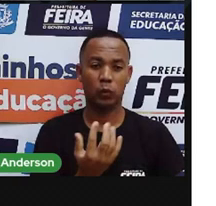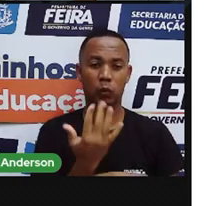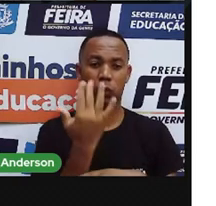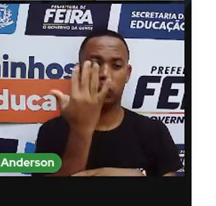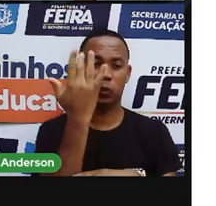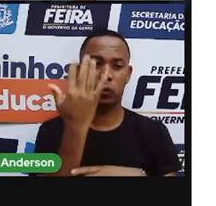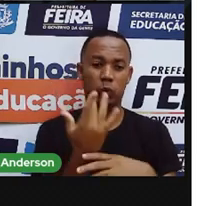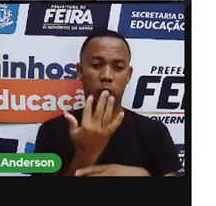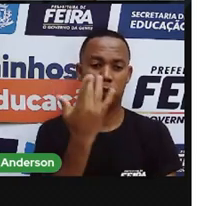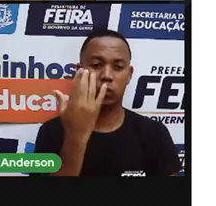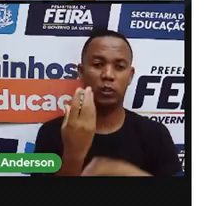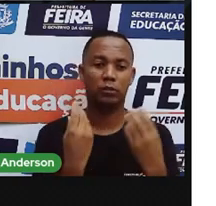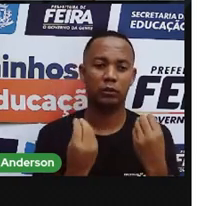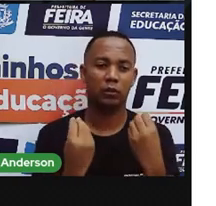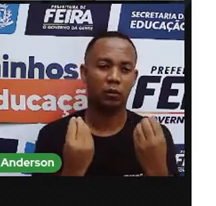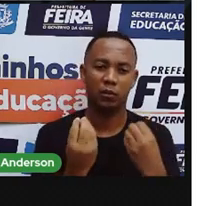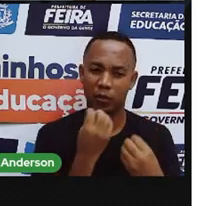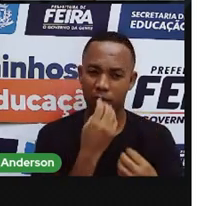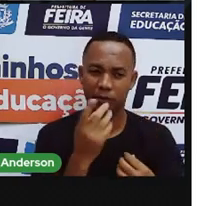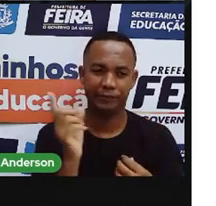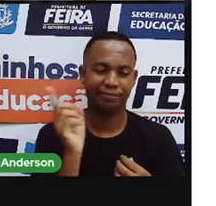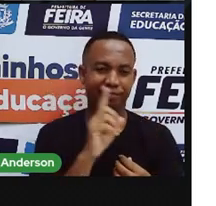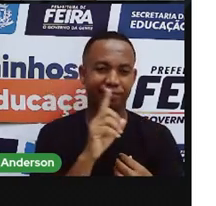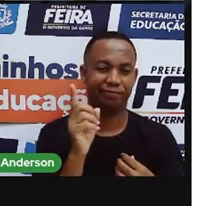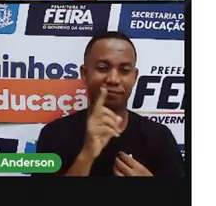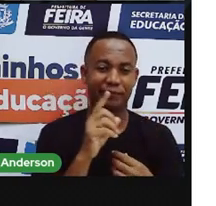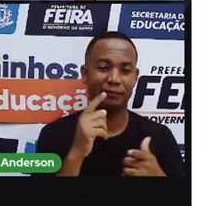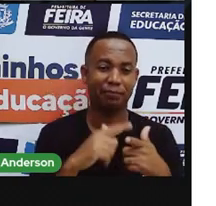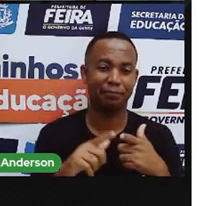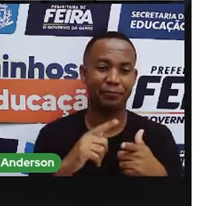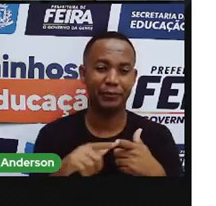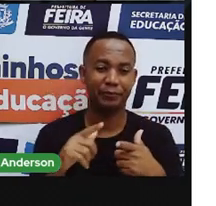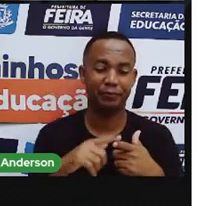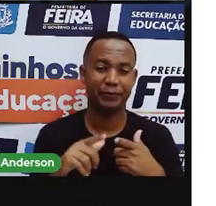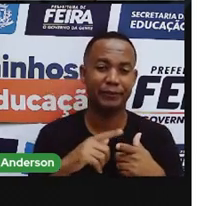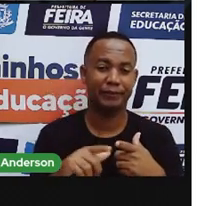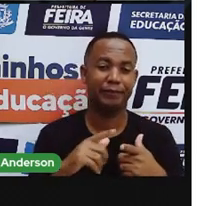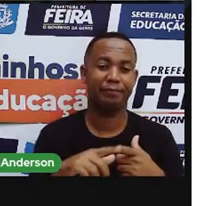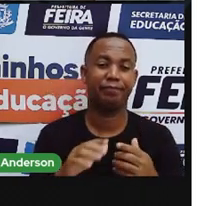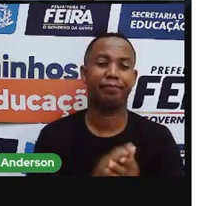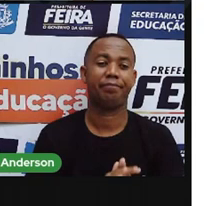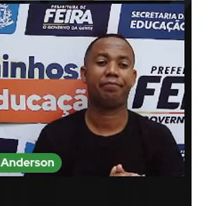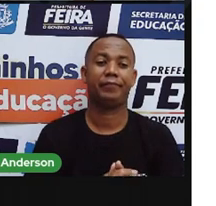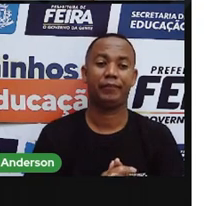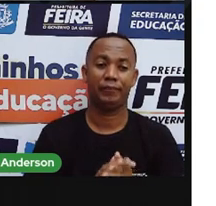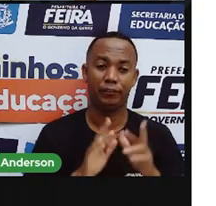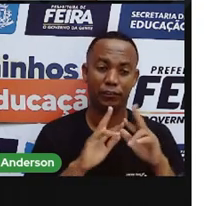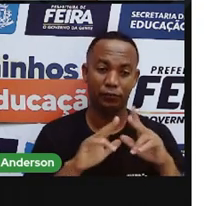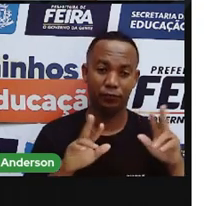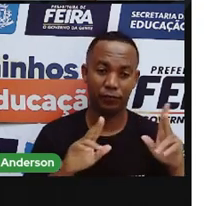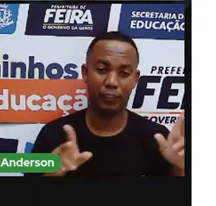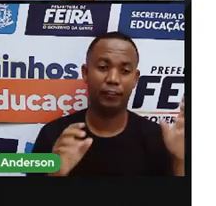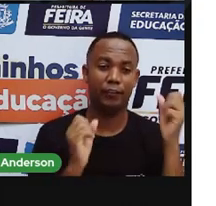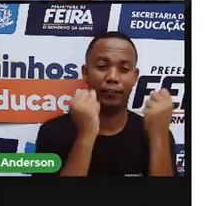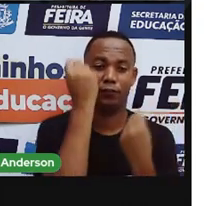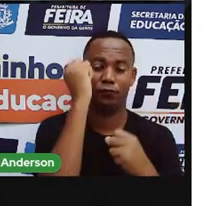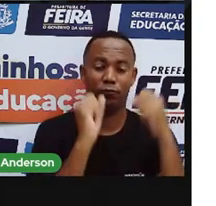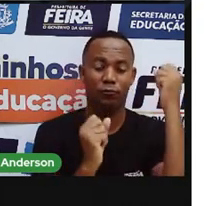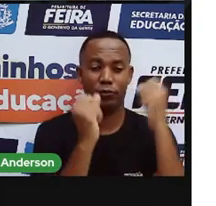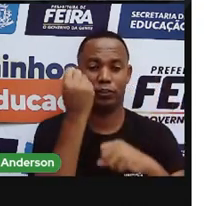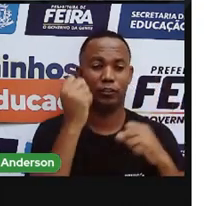imagem aí para vocês, né? E aí é uma imagem de que? Várias indústrias poluindo o que?